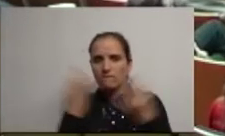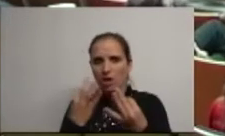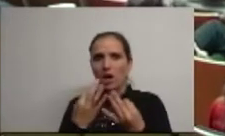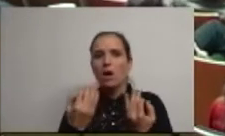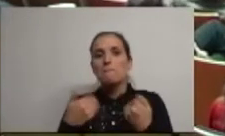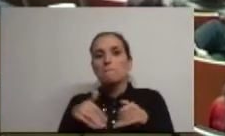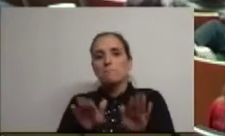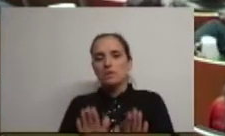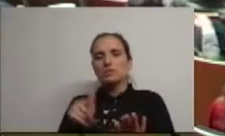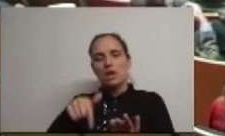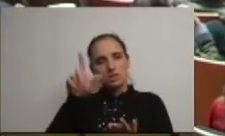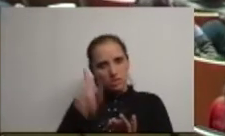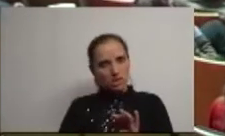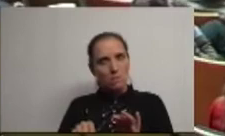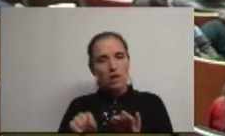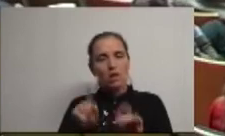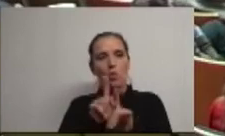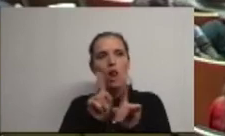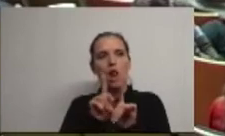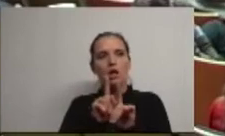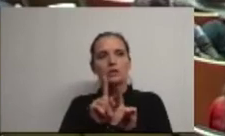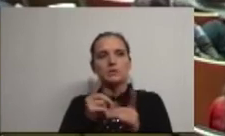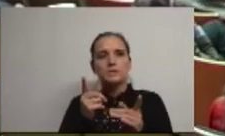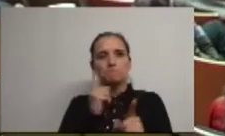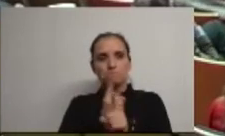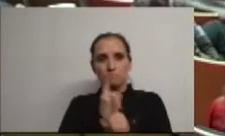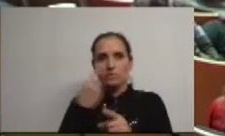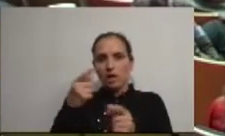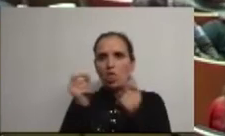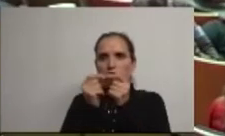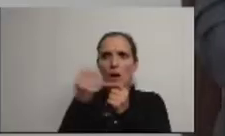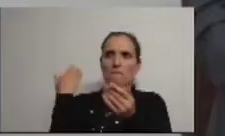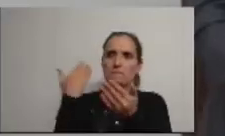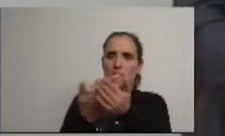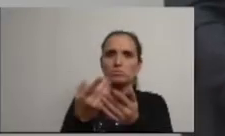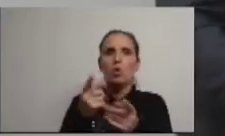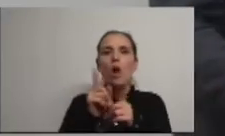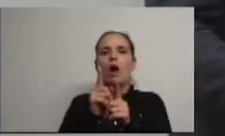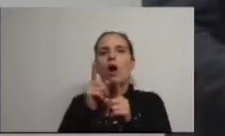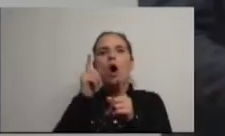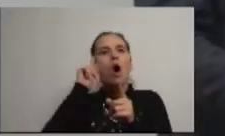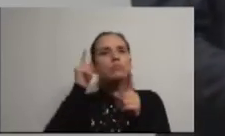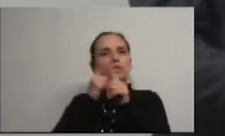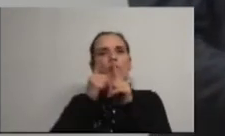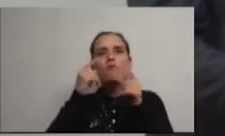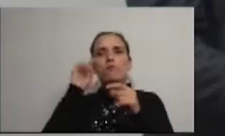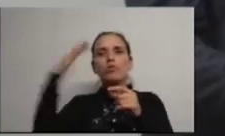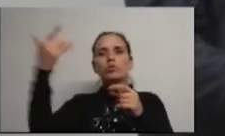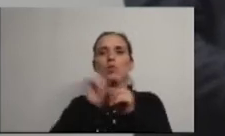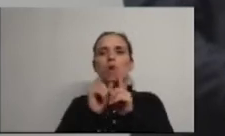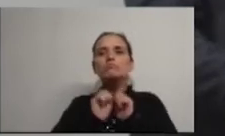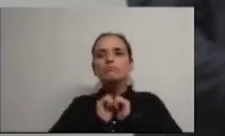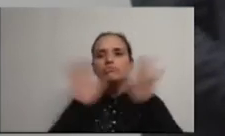aqui também é o momento, embora tenhamos outros proximamente, de alargar futuro. E por isso,